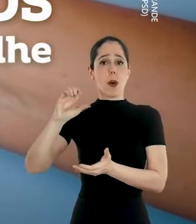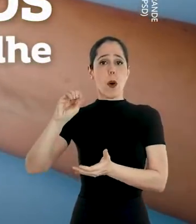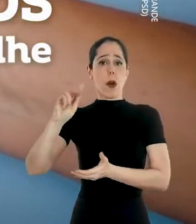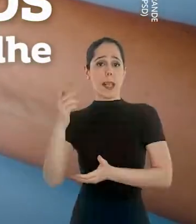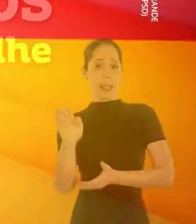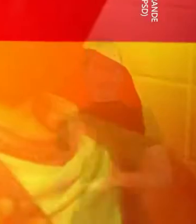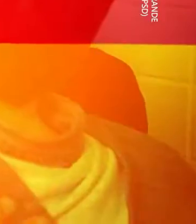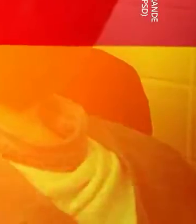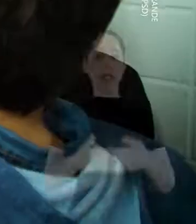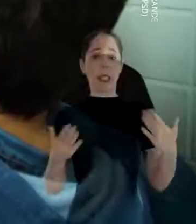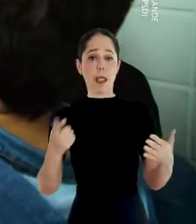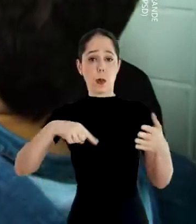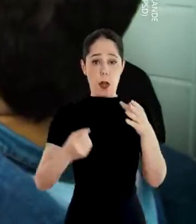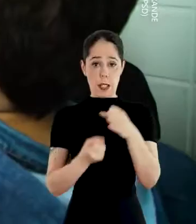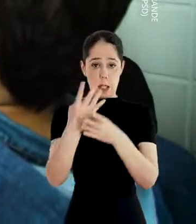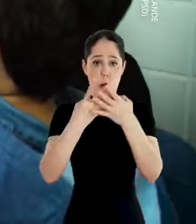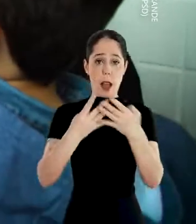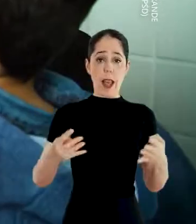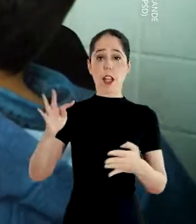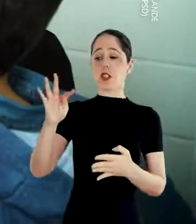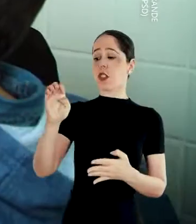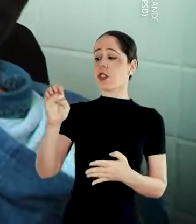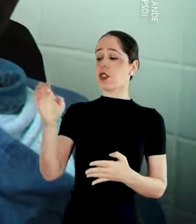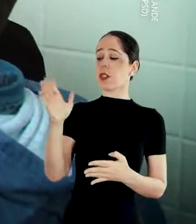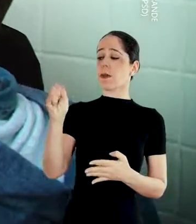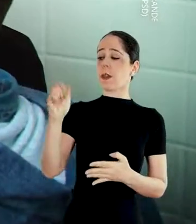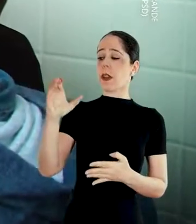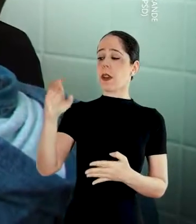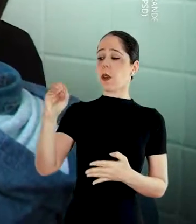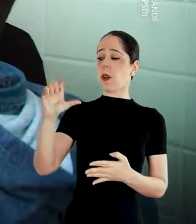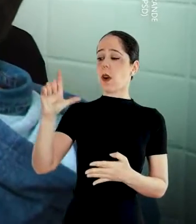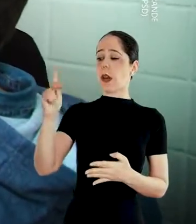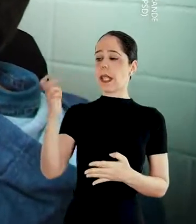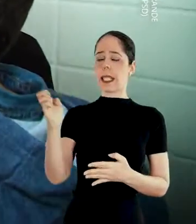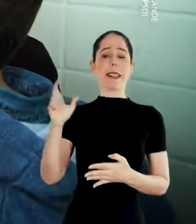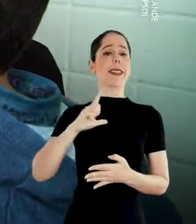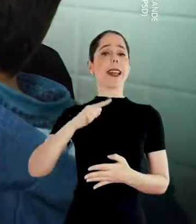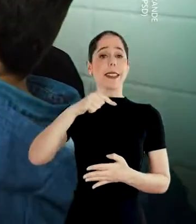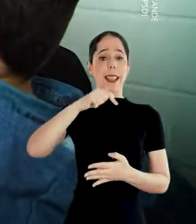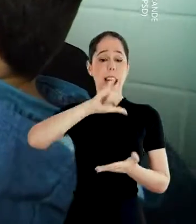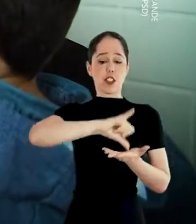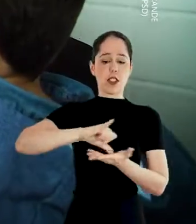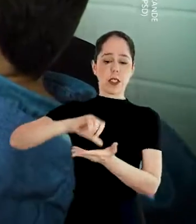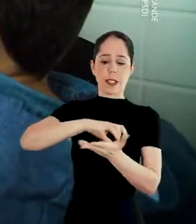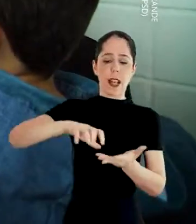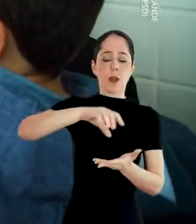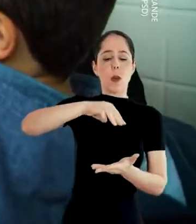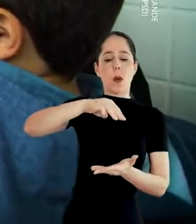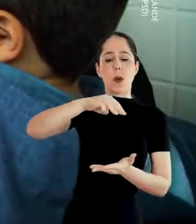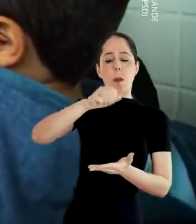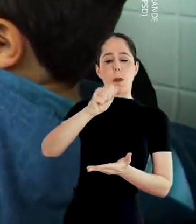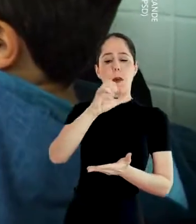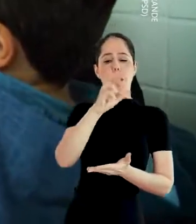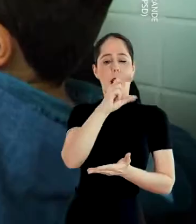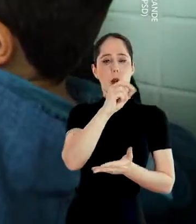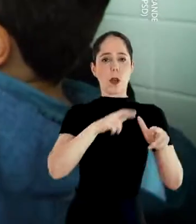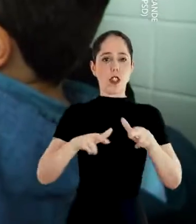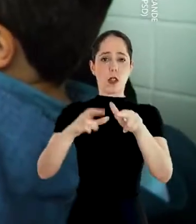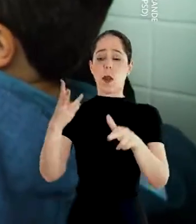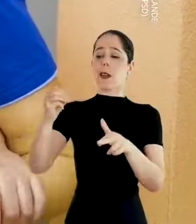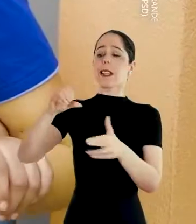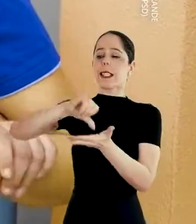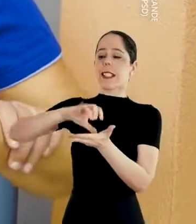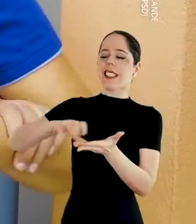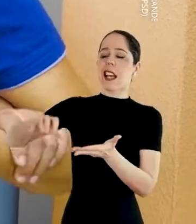do Teacole. Então, a gente criou a rede Teacole. Ela tem 700 macro-regionais e 30 centros